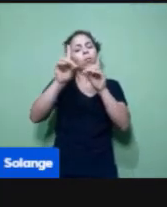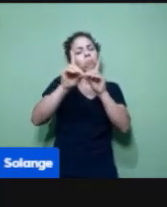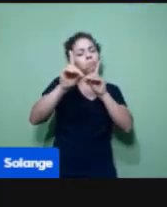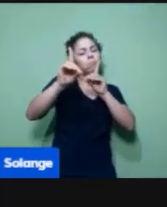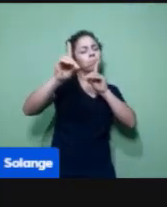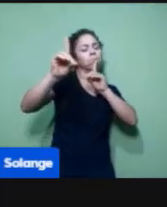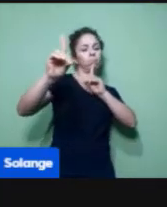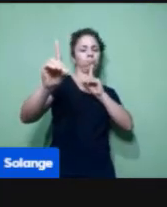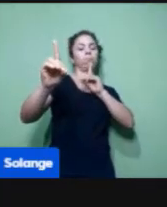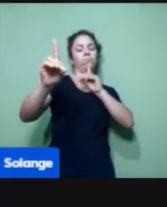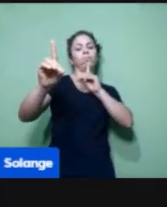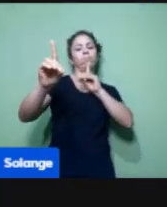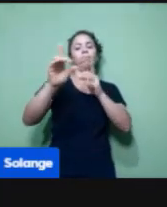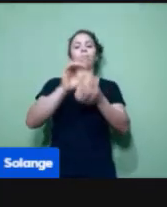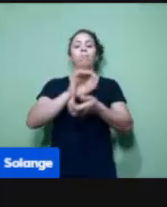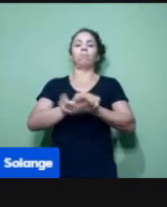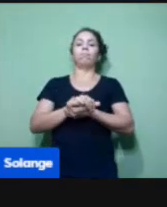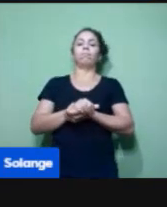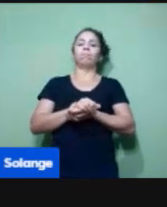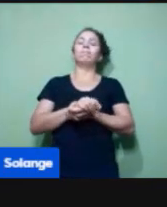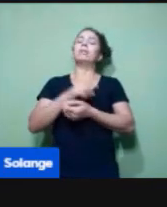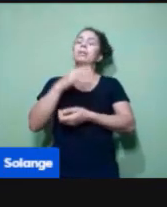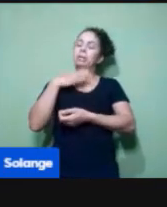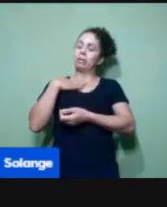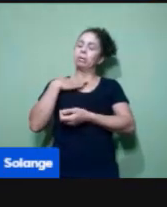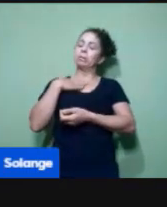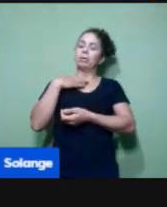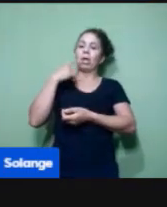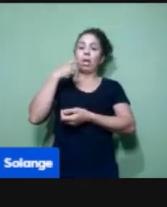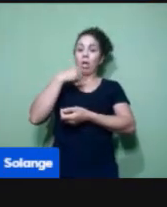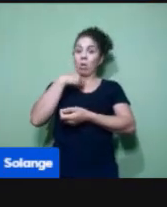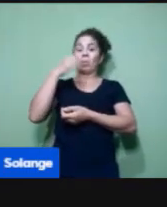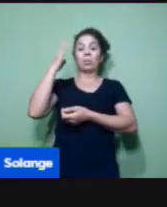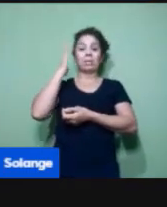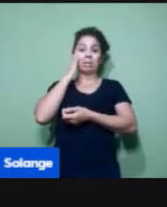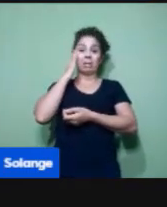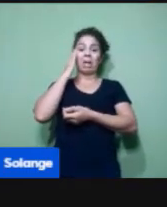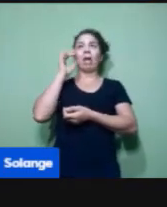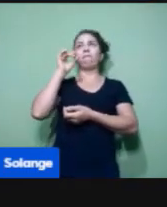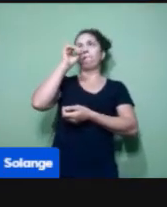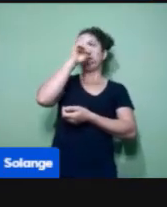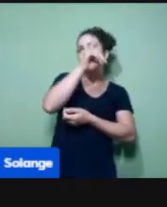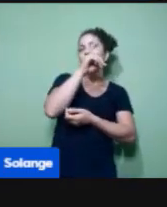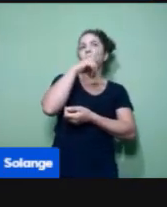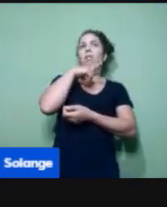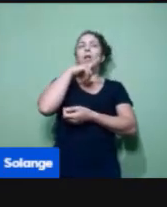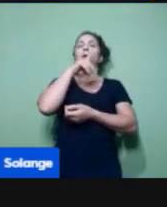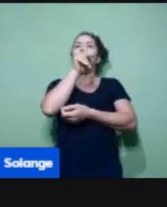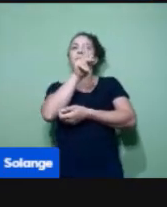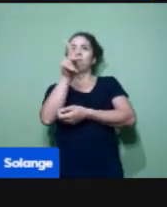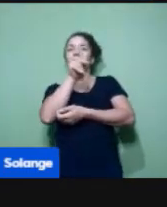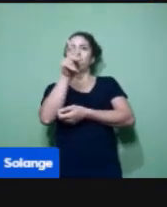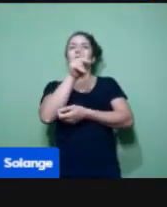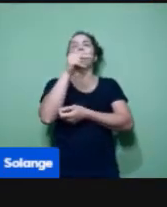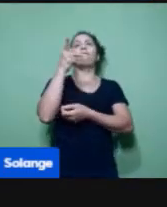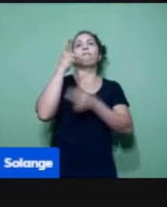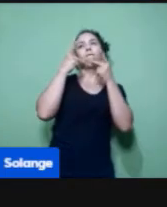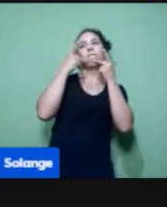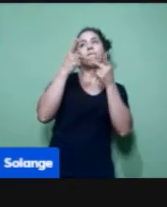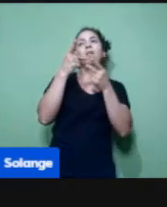tá? Eu sei que é difícil, eu sei que muitos professores vão estar falando, ah, ela está ali, é fácil falar.